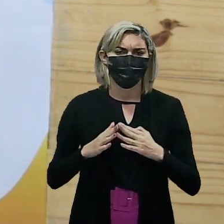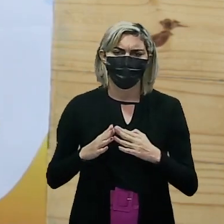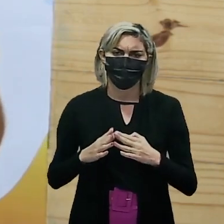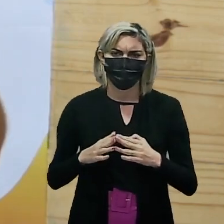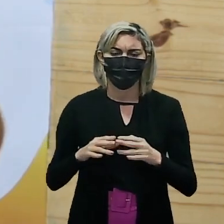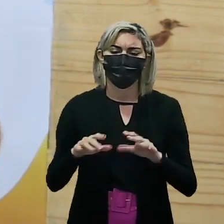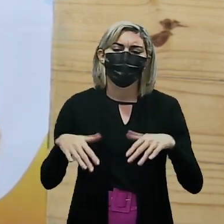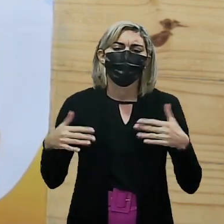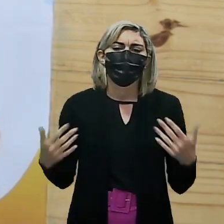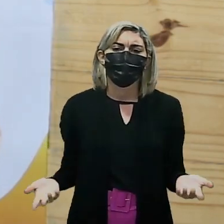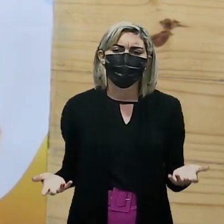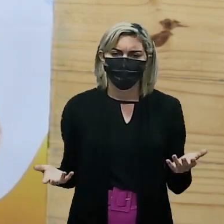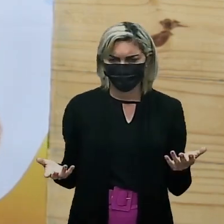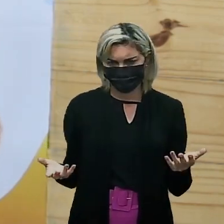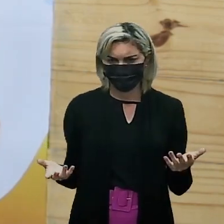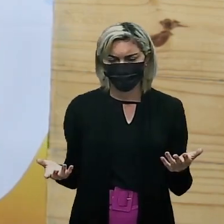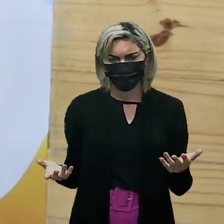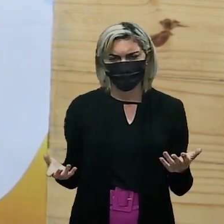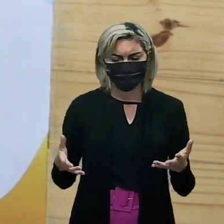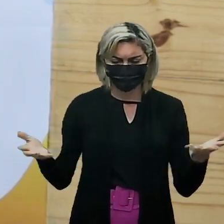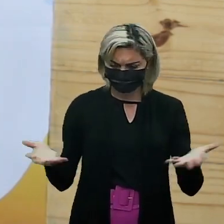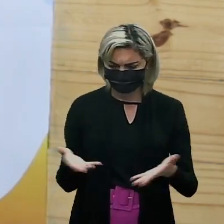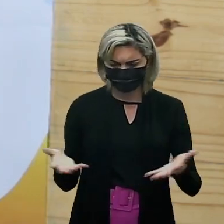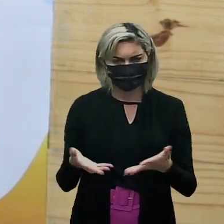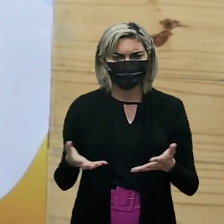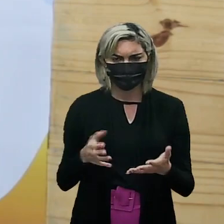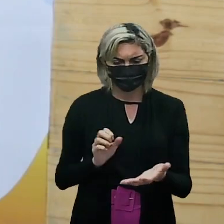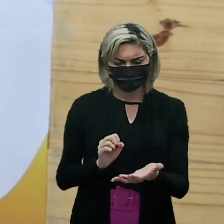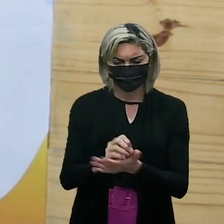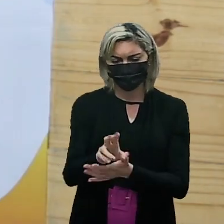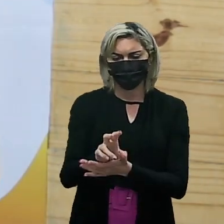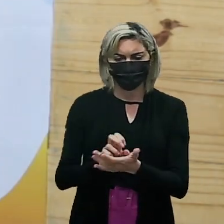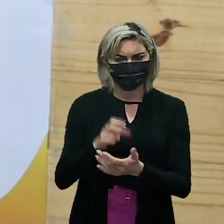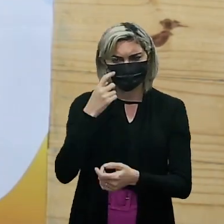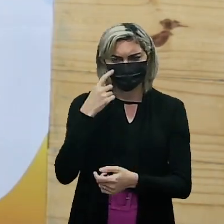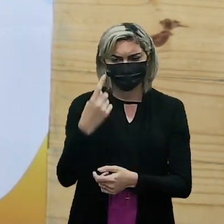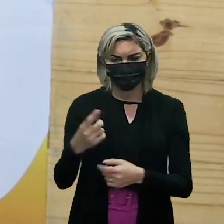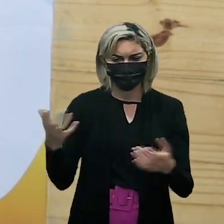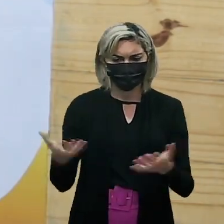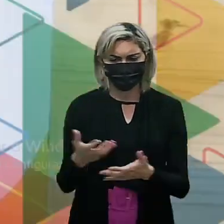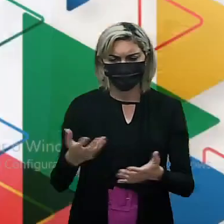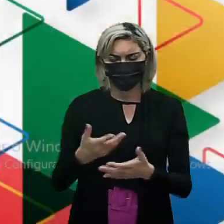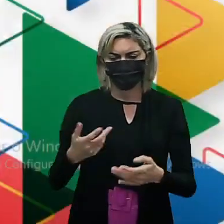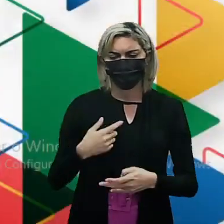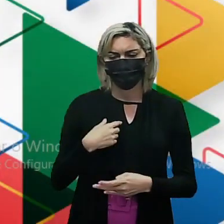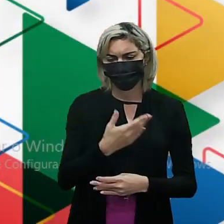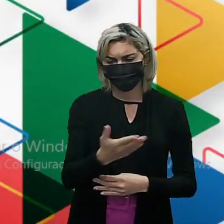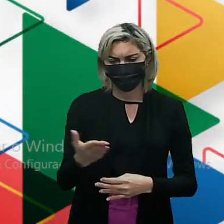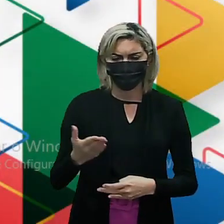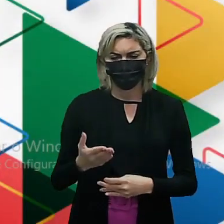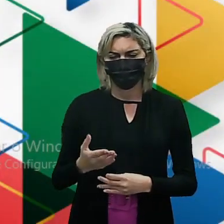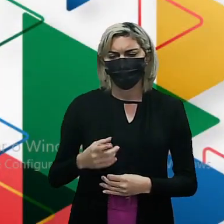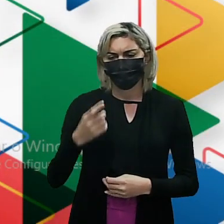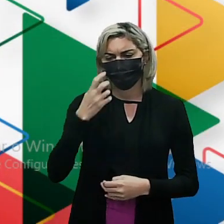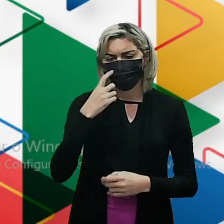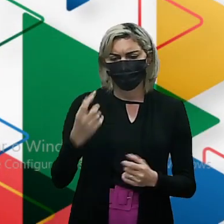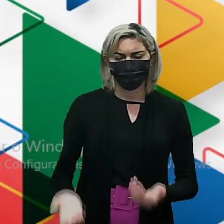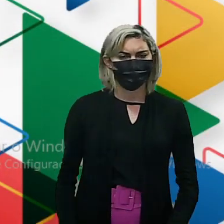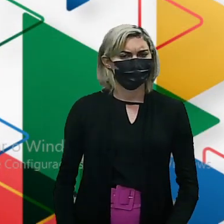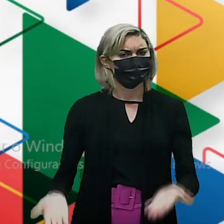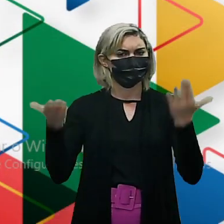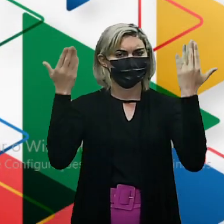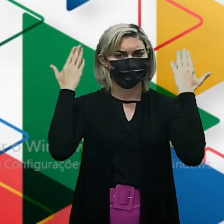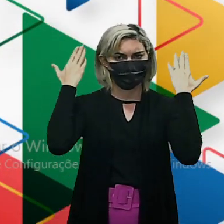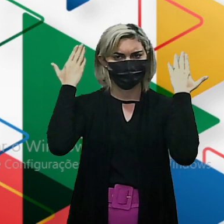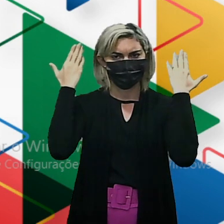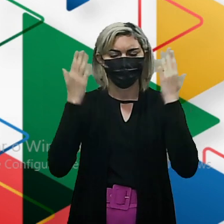Cadê elas? Hoje No Educa.pe Você vai ver agora Potofti Isso aí Olha ela aí